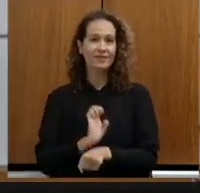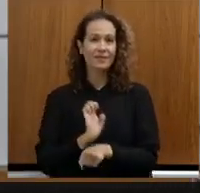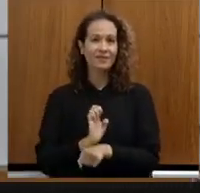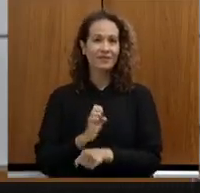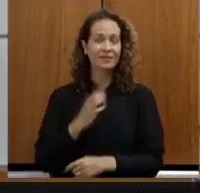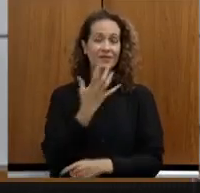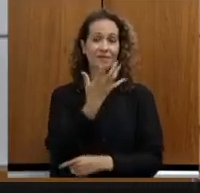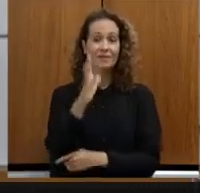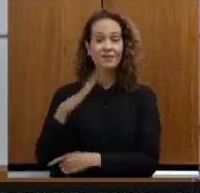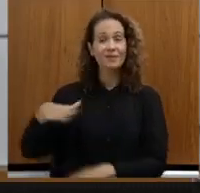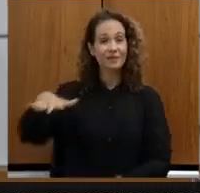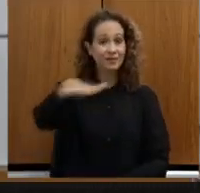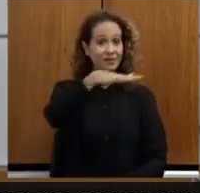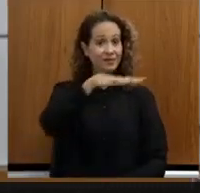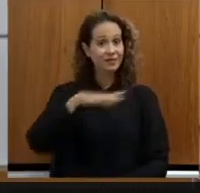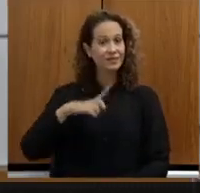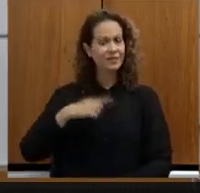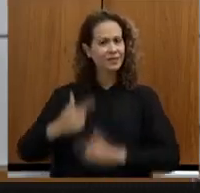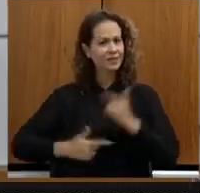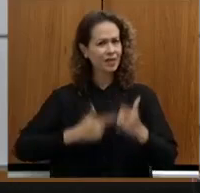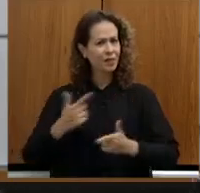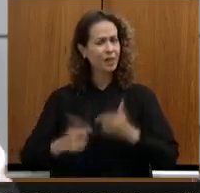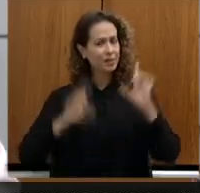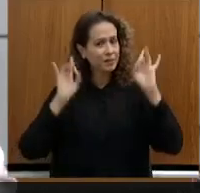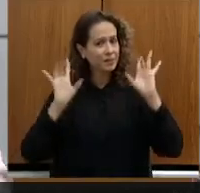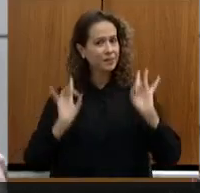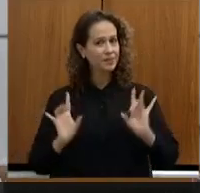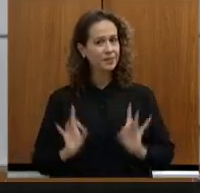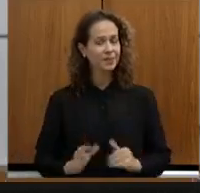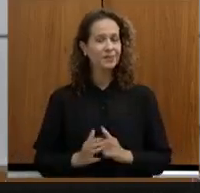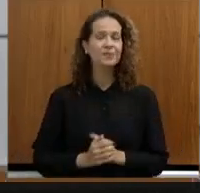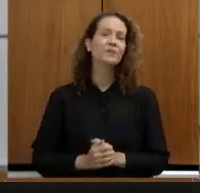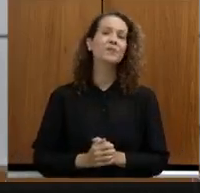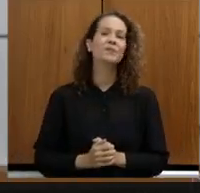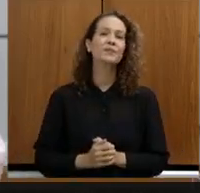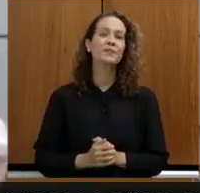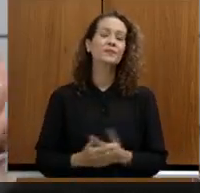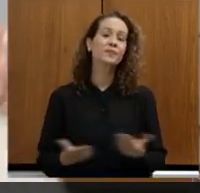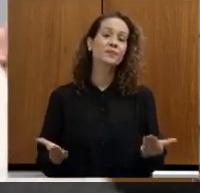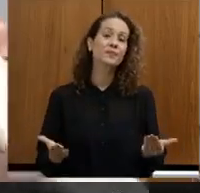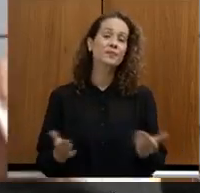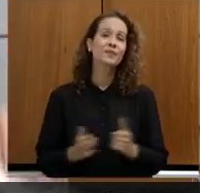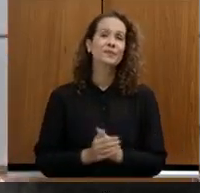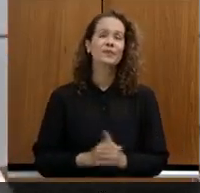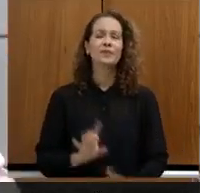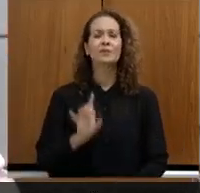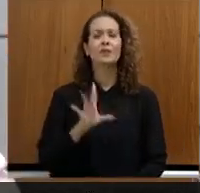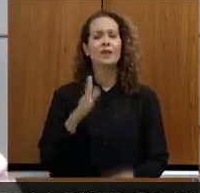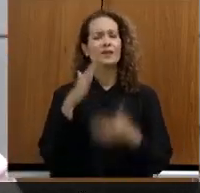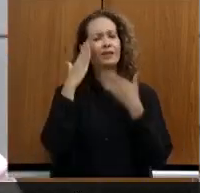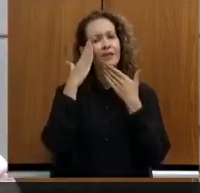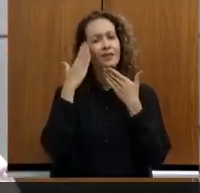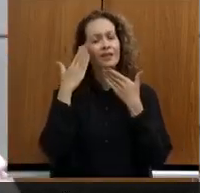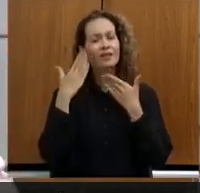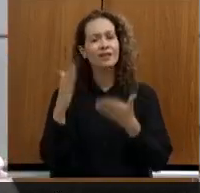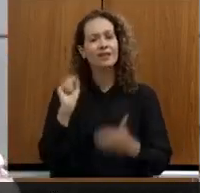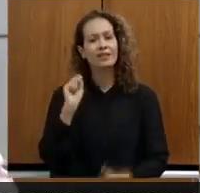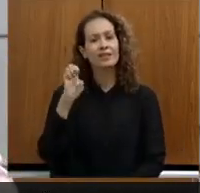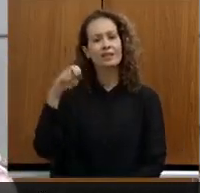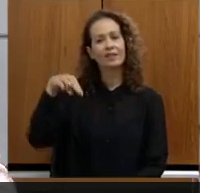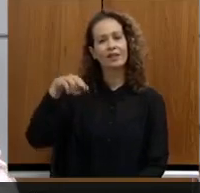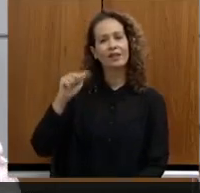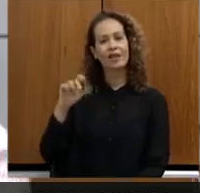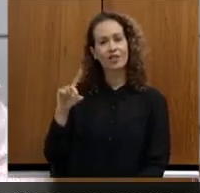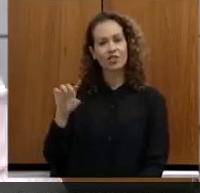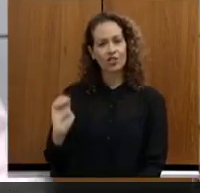a CEMAD, que faz um trabalho de destaque. Eu tenho só que agradecer muito a CEMAD, agradecer